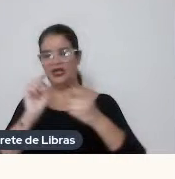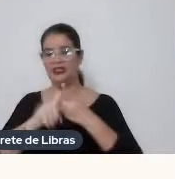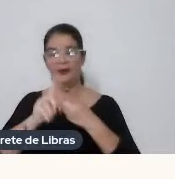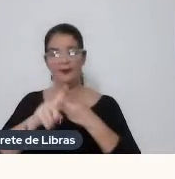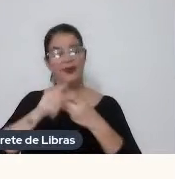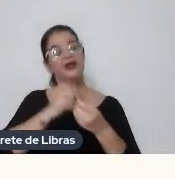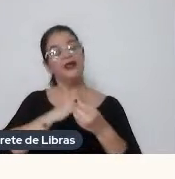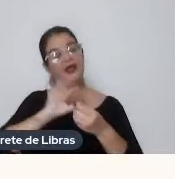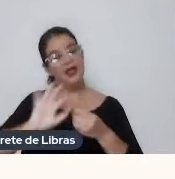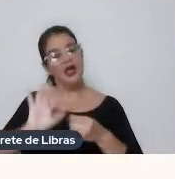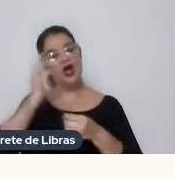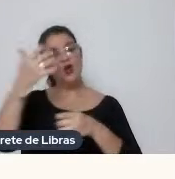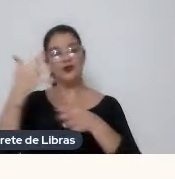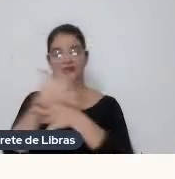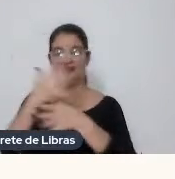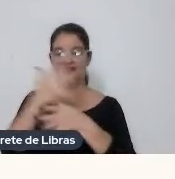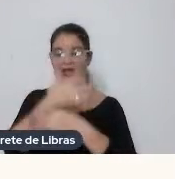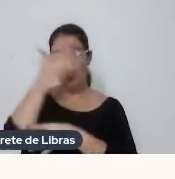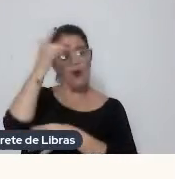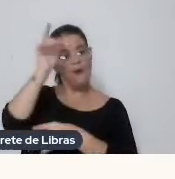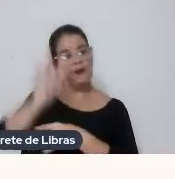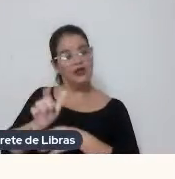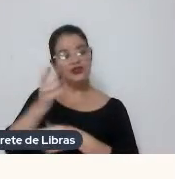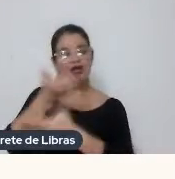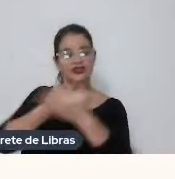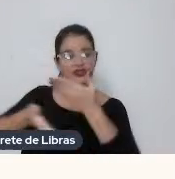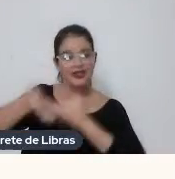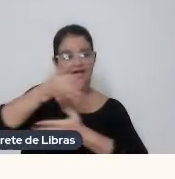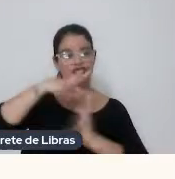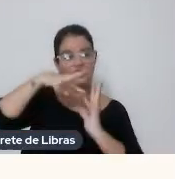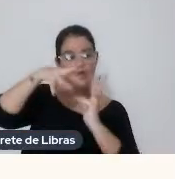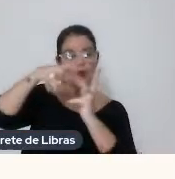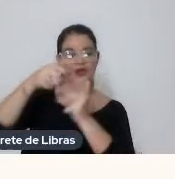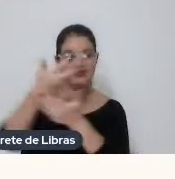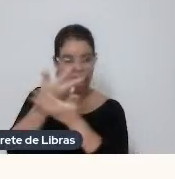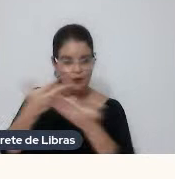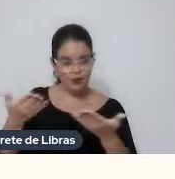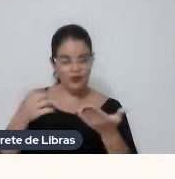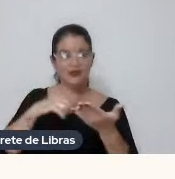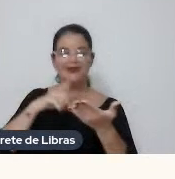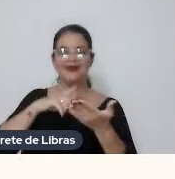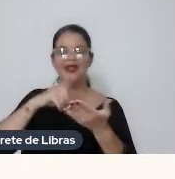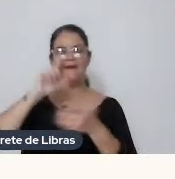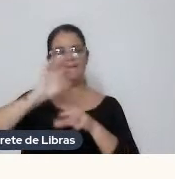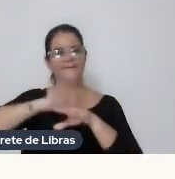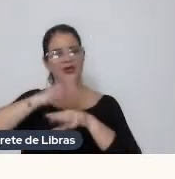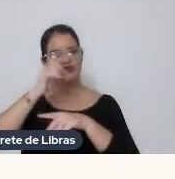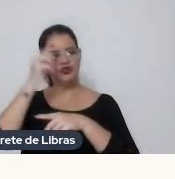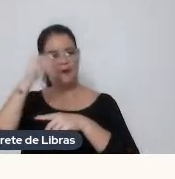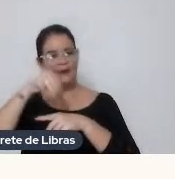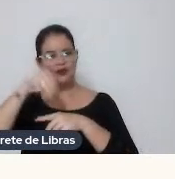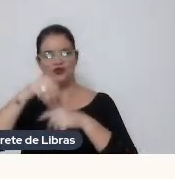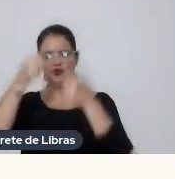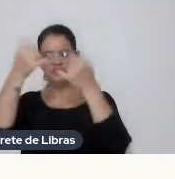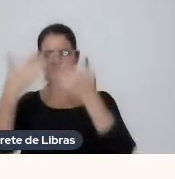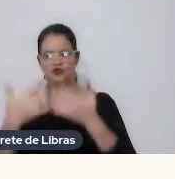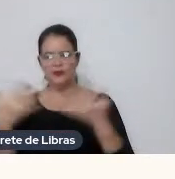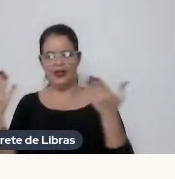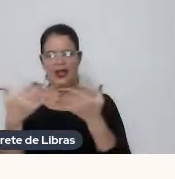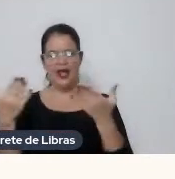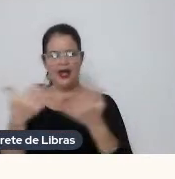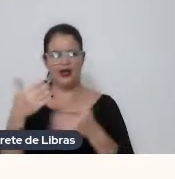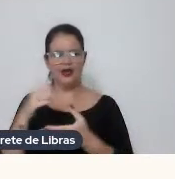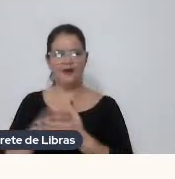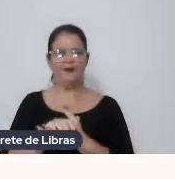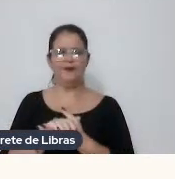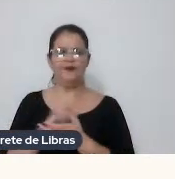passa Que cidade Assim É um personagem Interagindo Com esse mundo É Tenho mais uns minutinhos Eu vou falar agora Do Bob